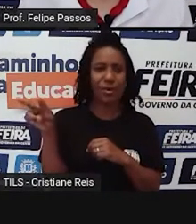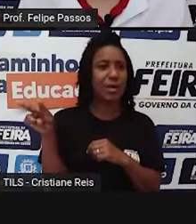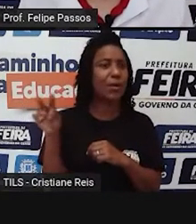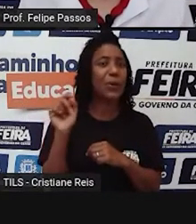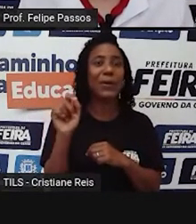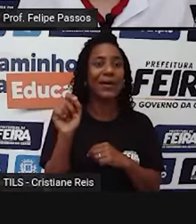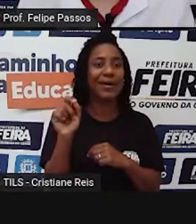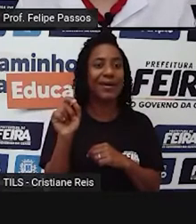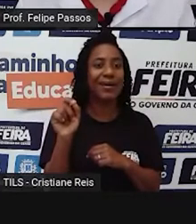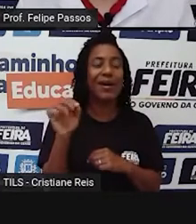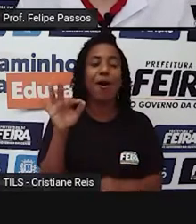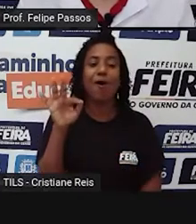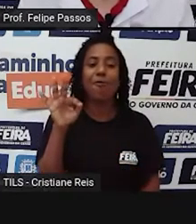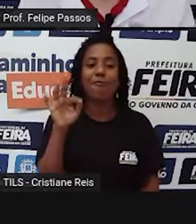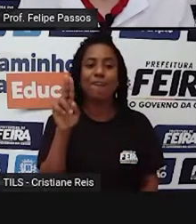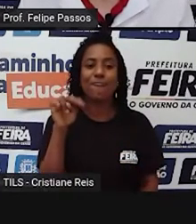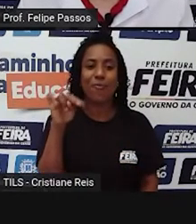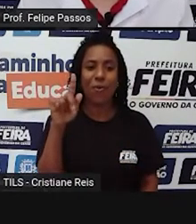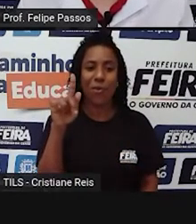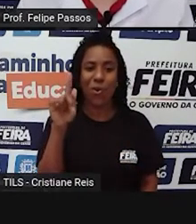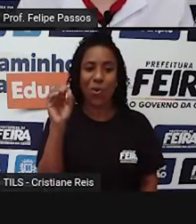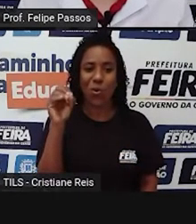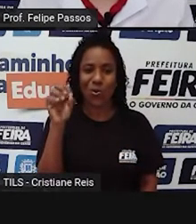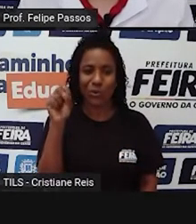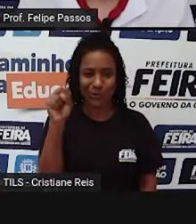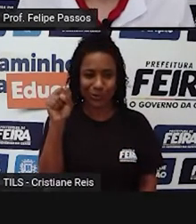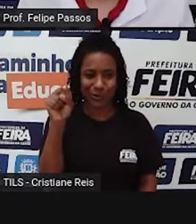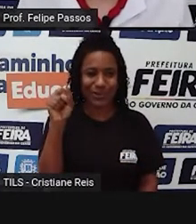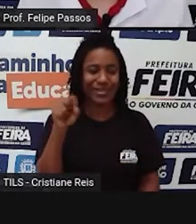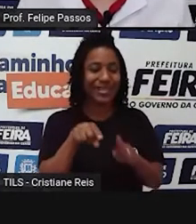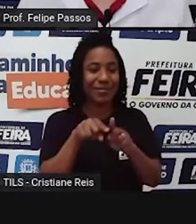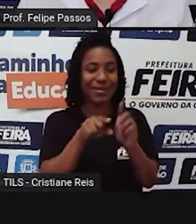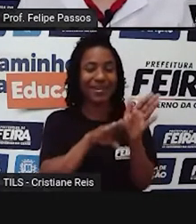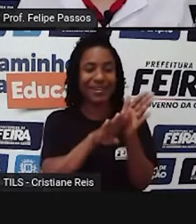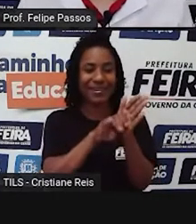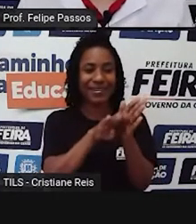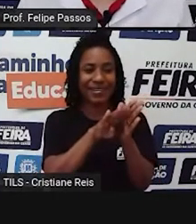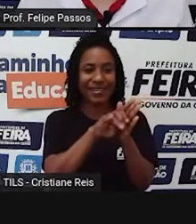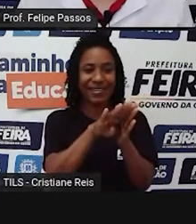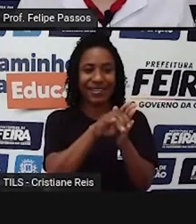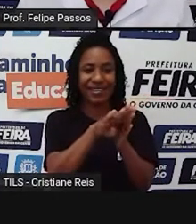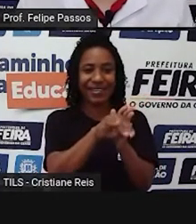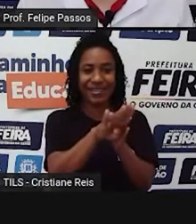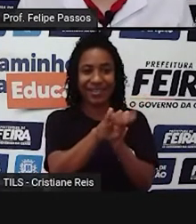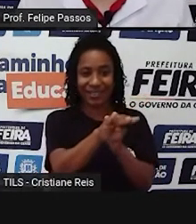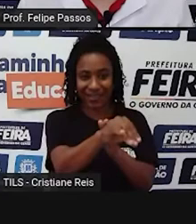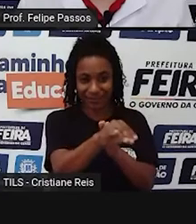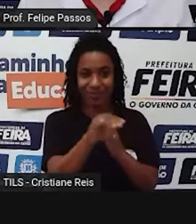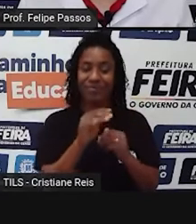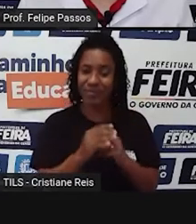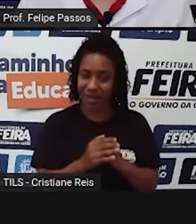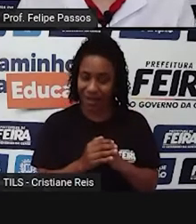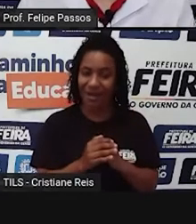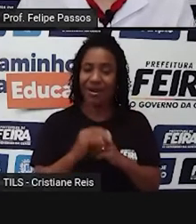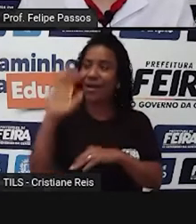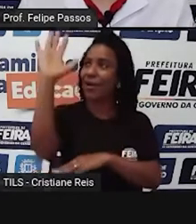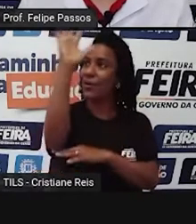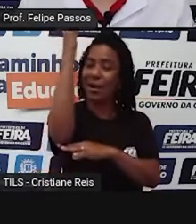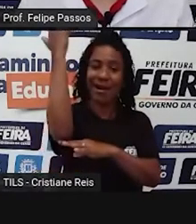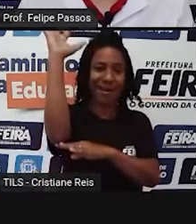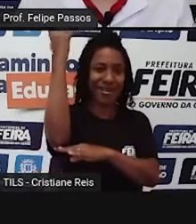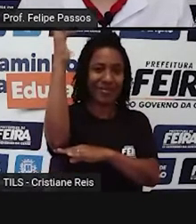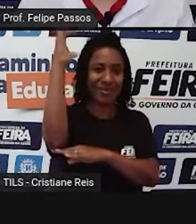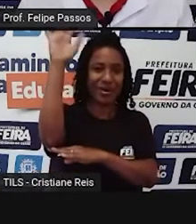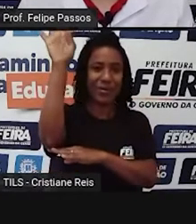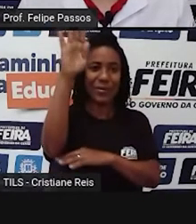bactérias, eles estão lá lentamente modificando o ambiente. Quando caem folhas no chão, de repente